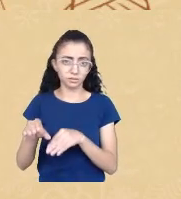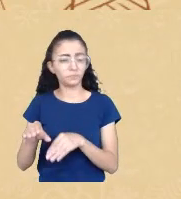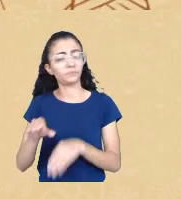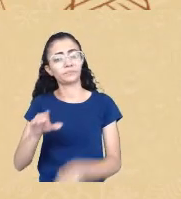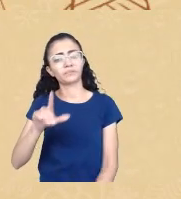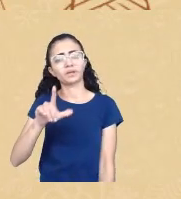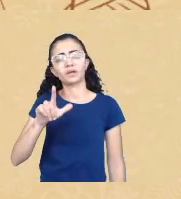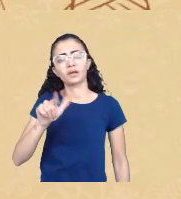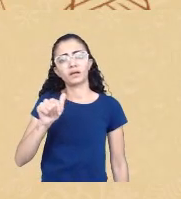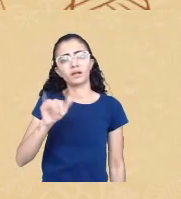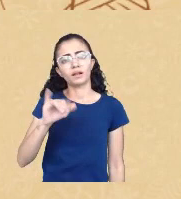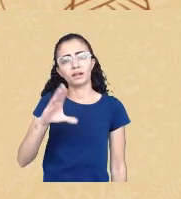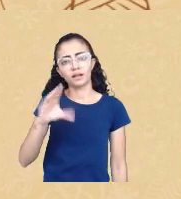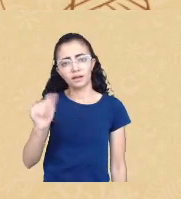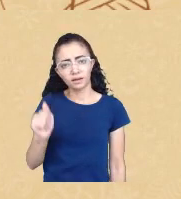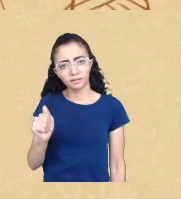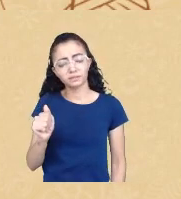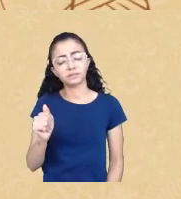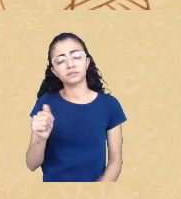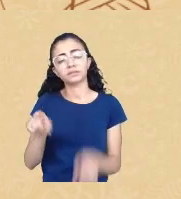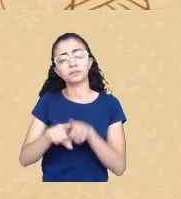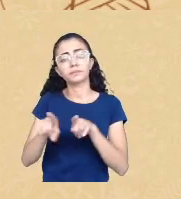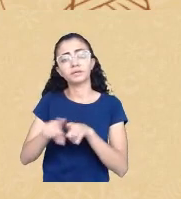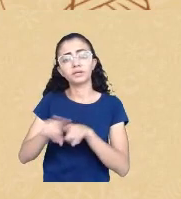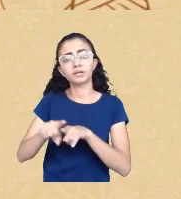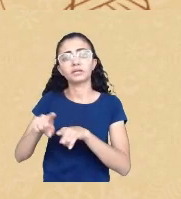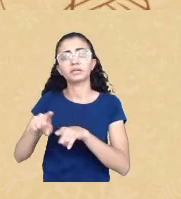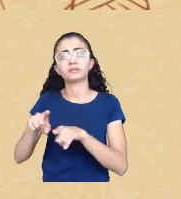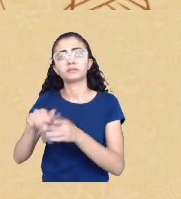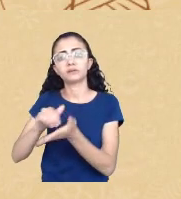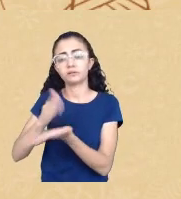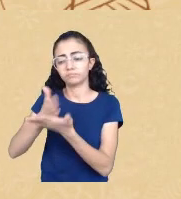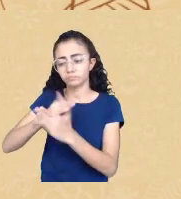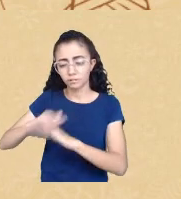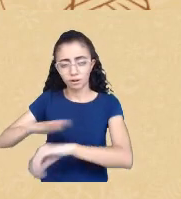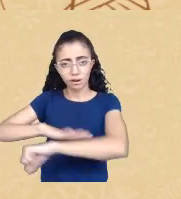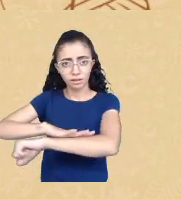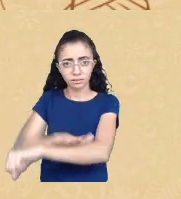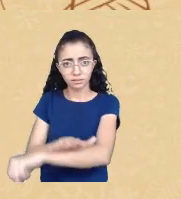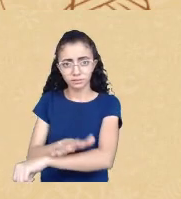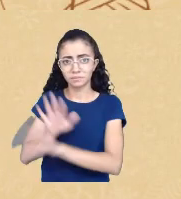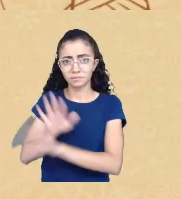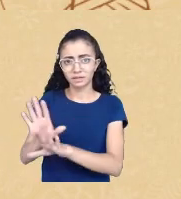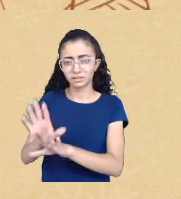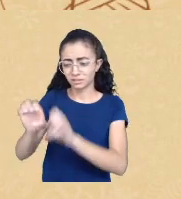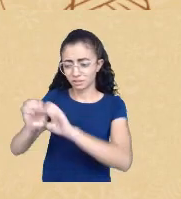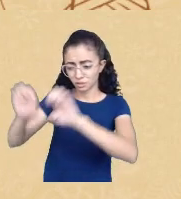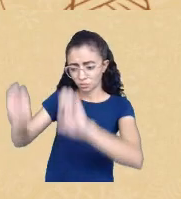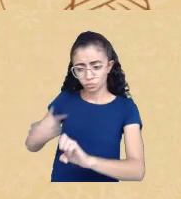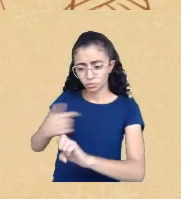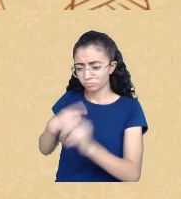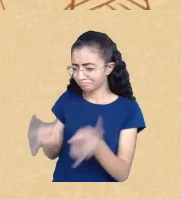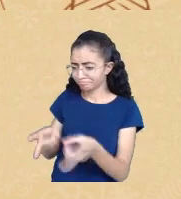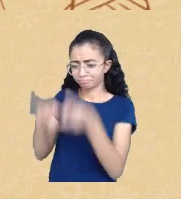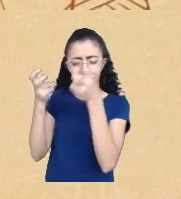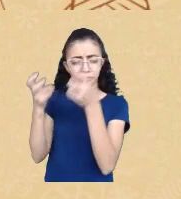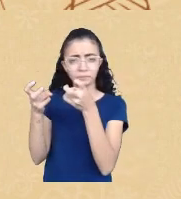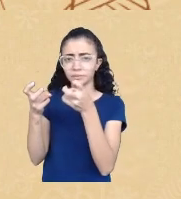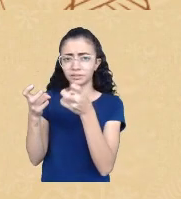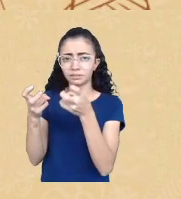se eu não compreendo a presença do racismo nessa educação muito provavelmente eu estarei